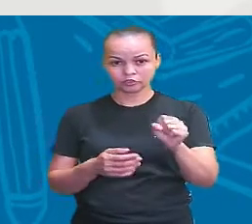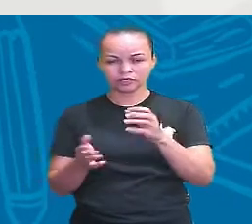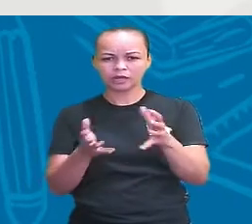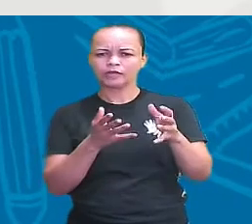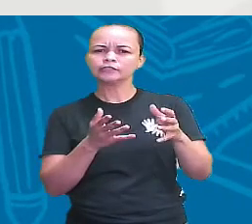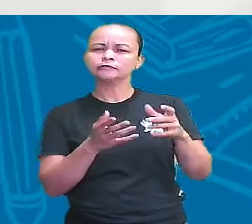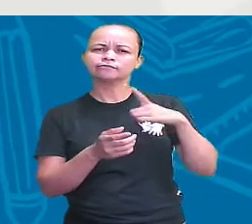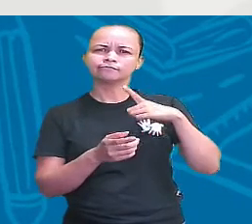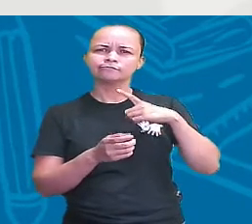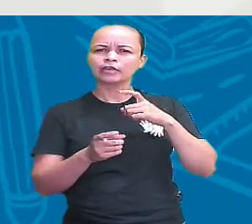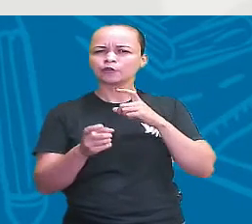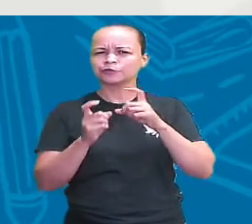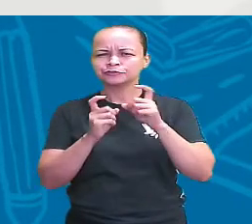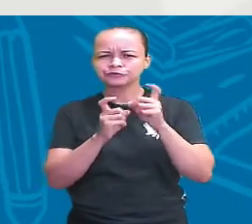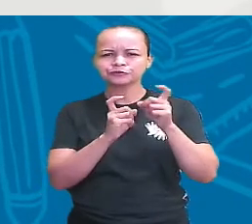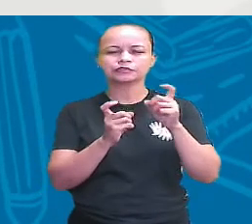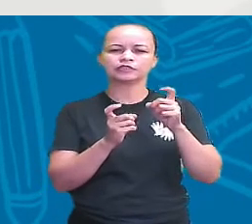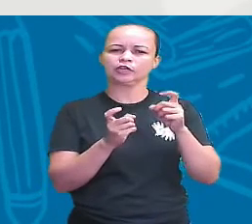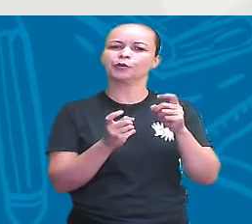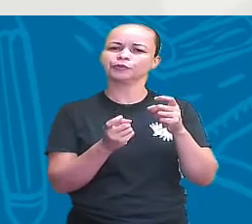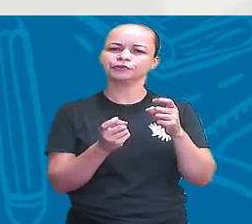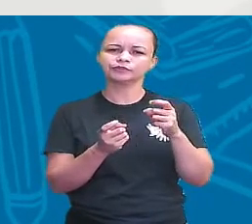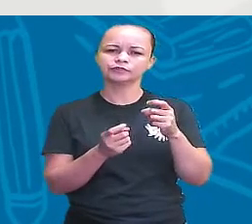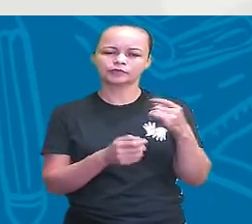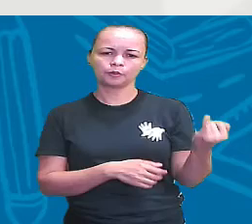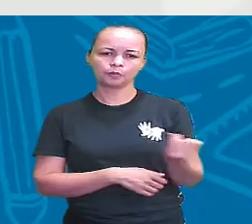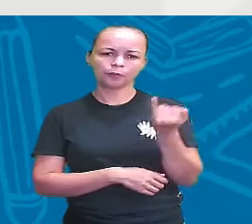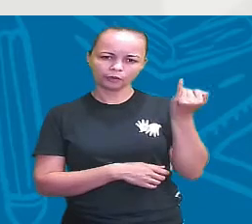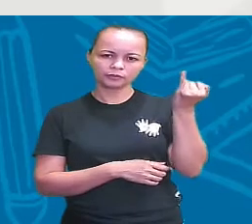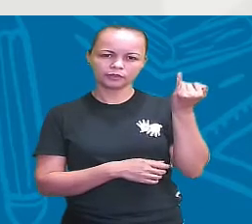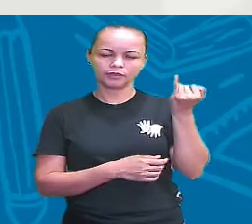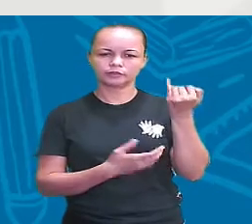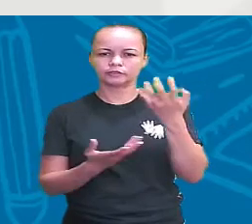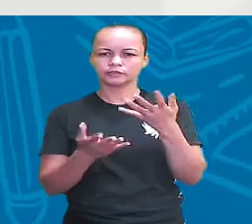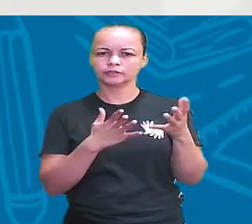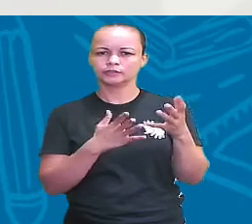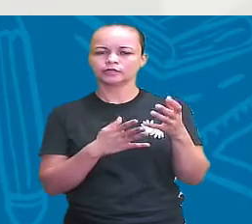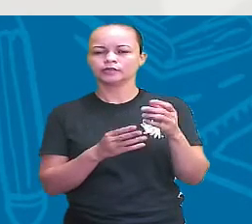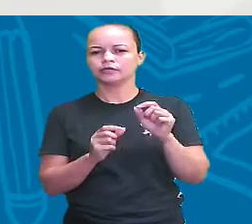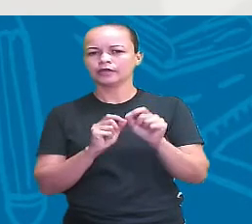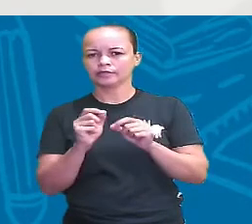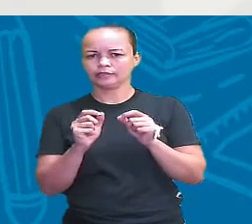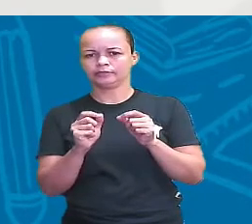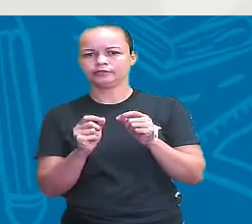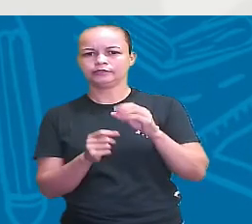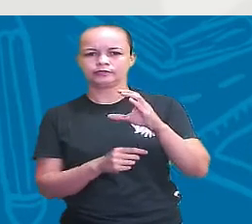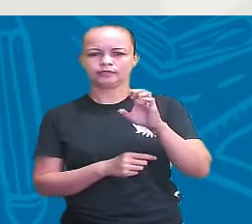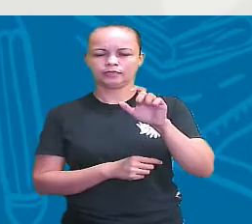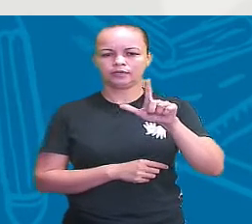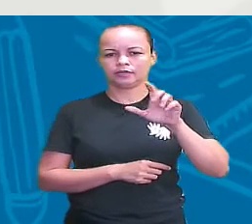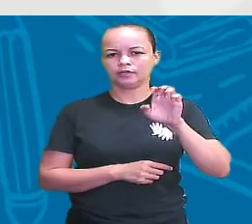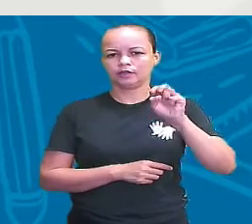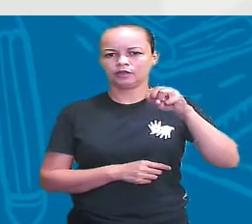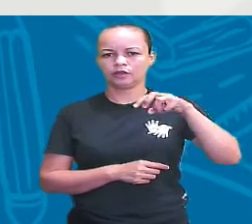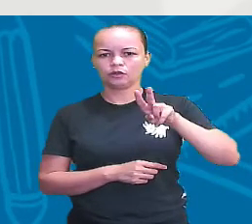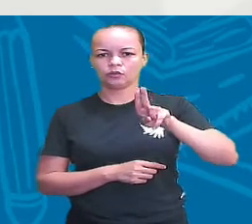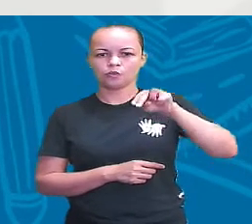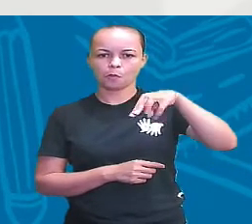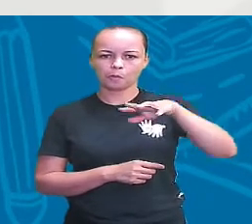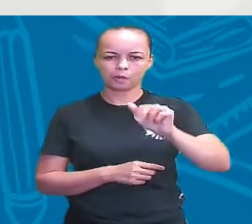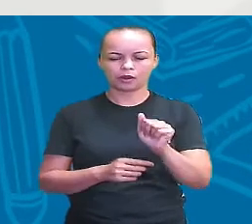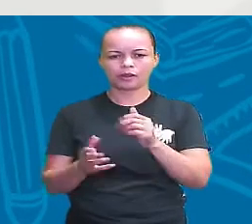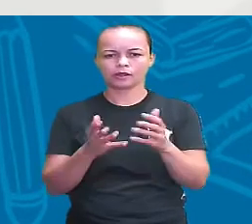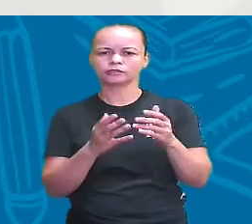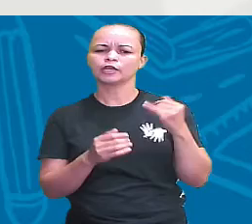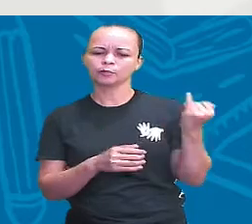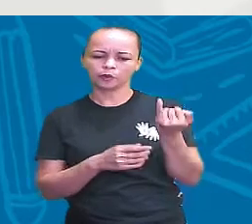discussão que eu acho que é saudável, uma certa celeuma, que eu acho que também é saudável, com relação a isso. Alguns